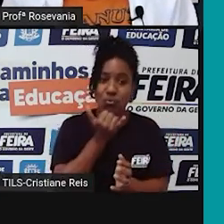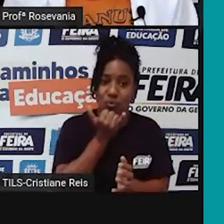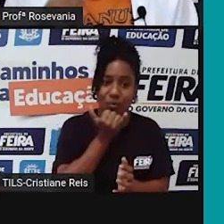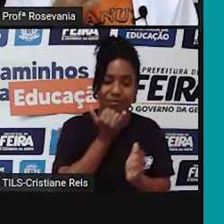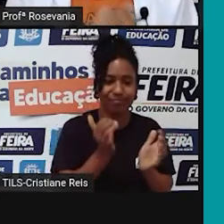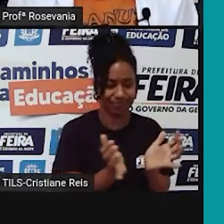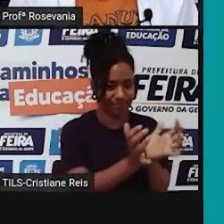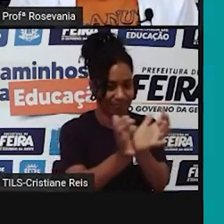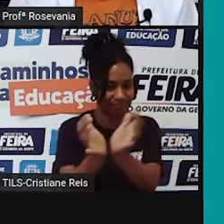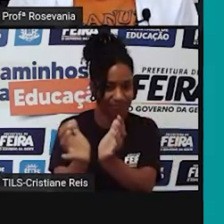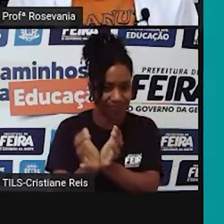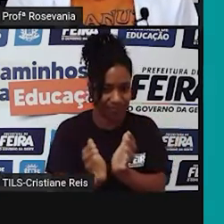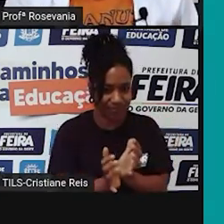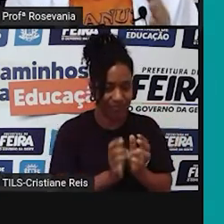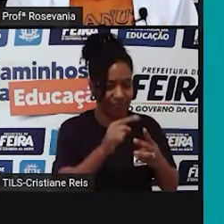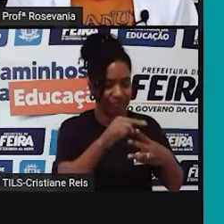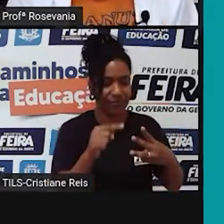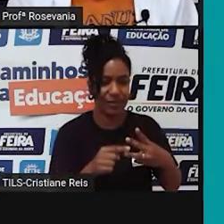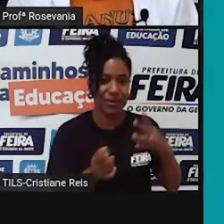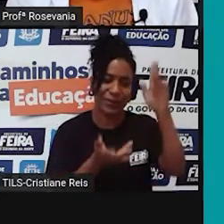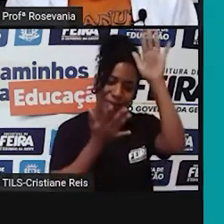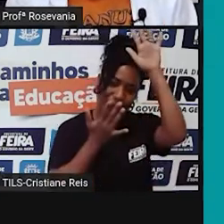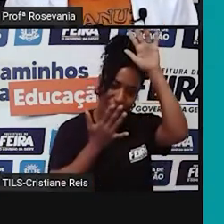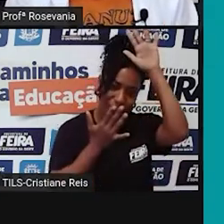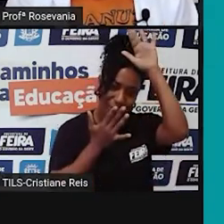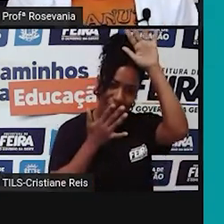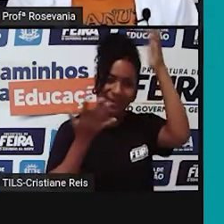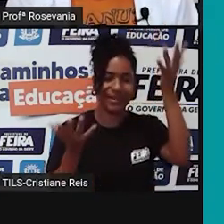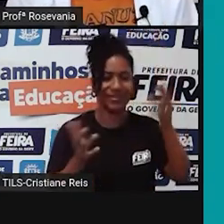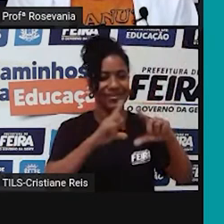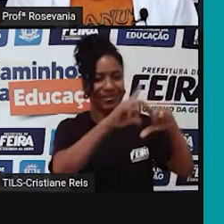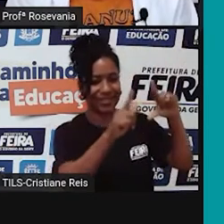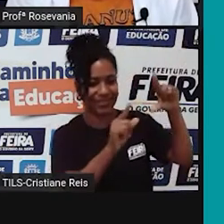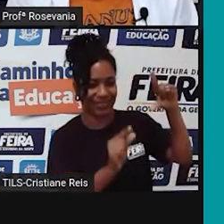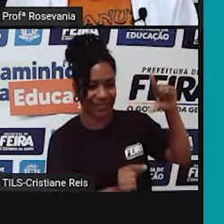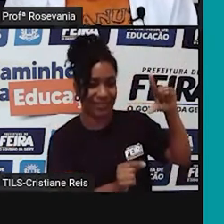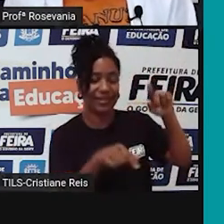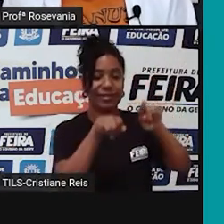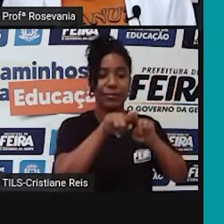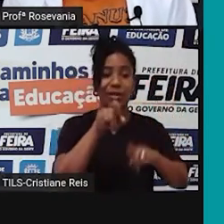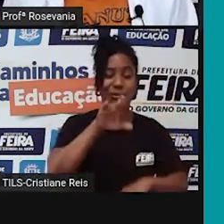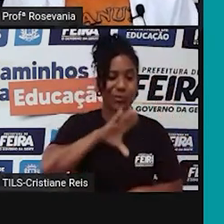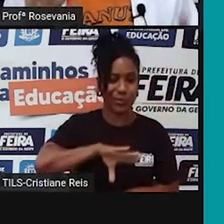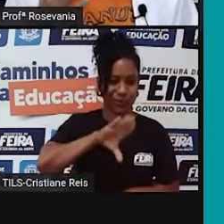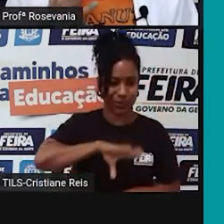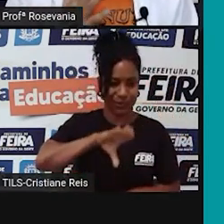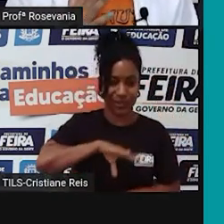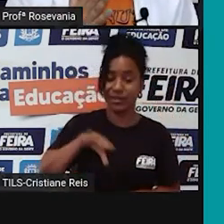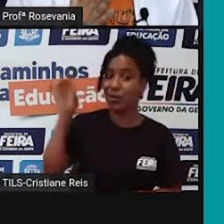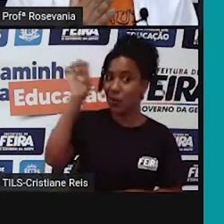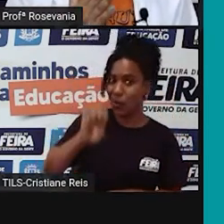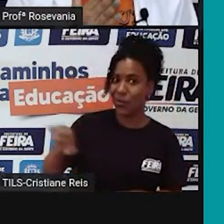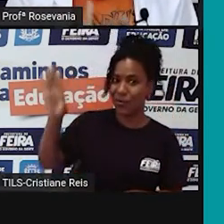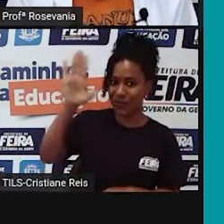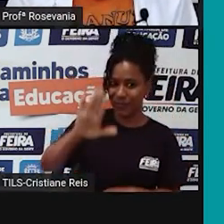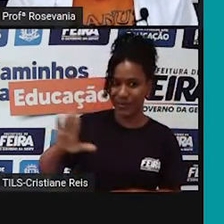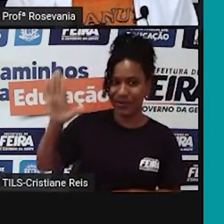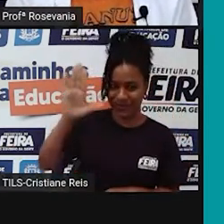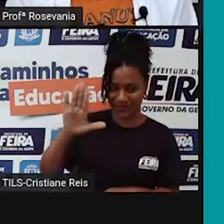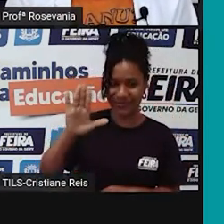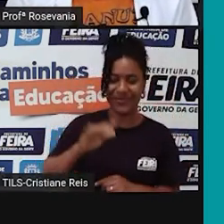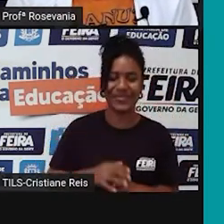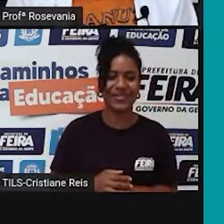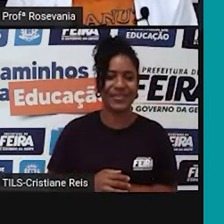principais, né, que são os povos indígenas, os povos africanos e os povos europeus, mais precisamente na figura,